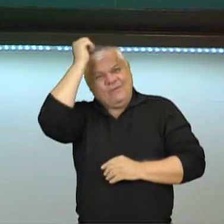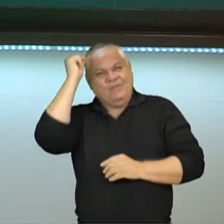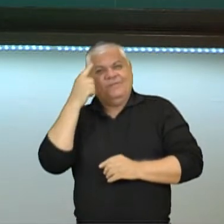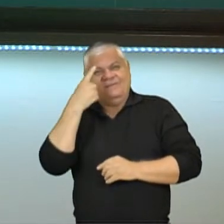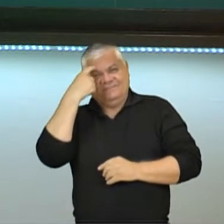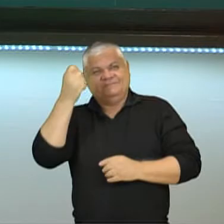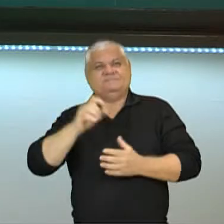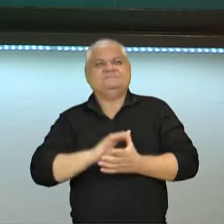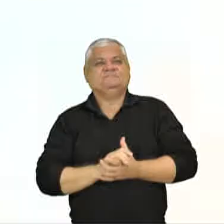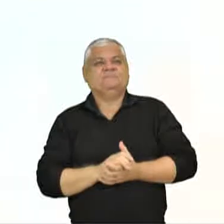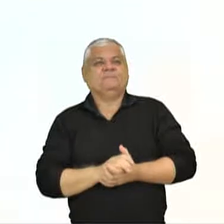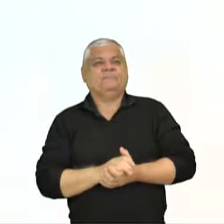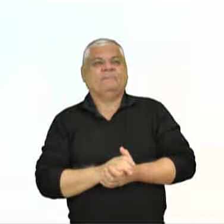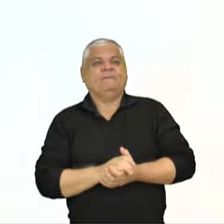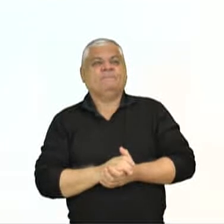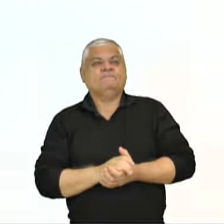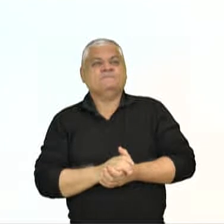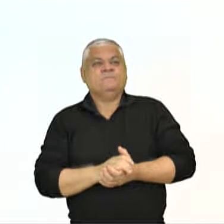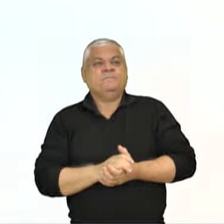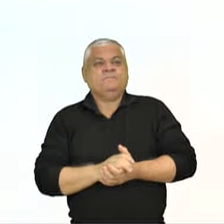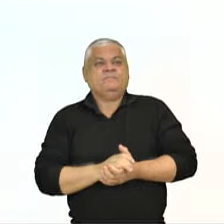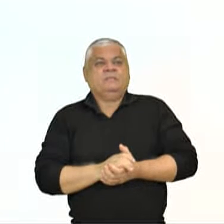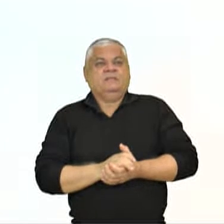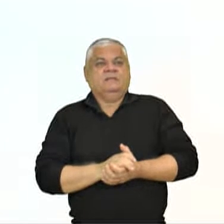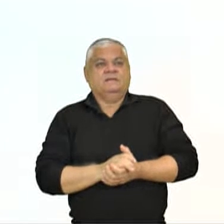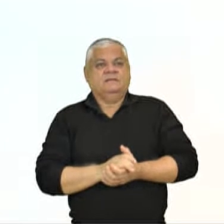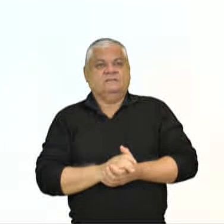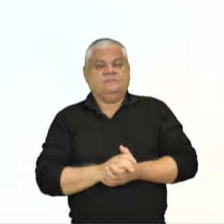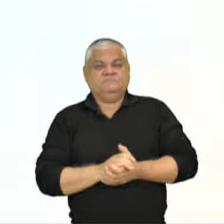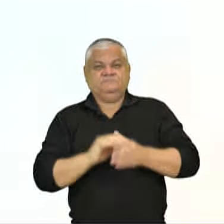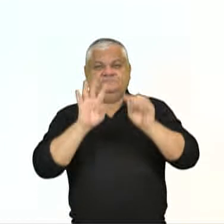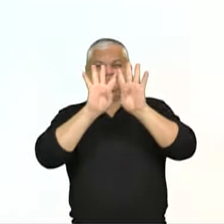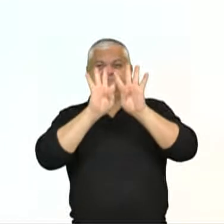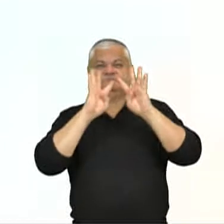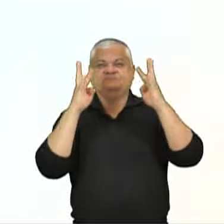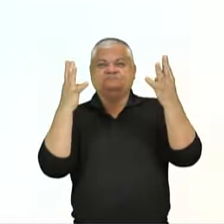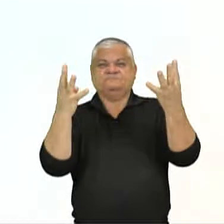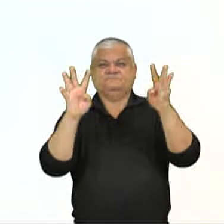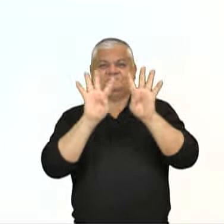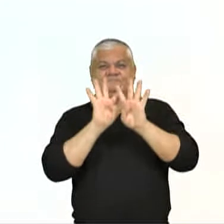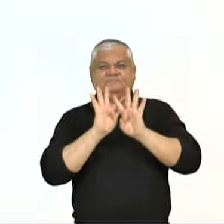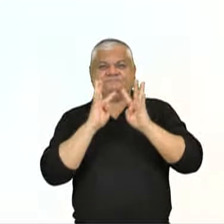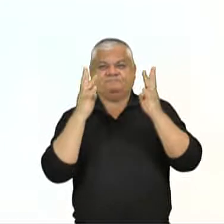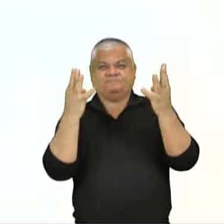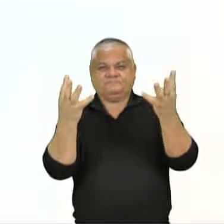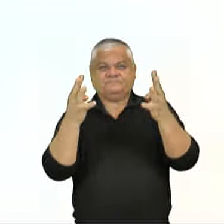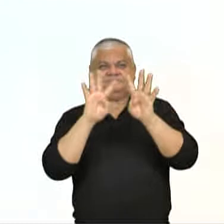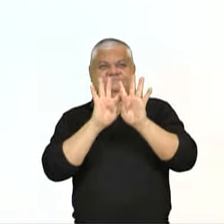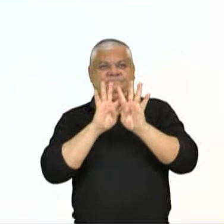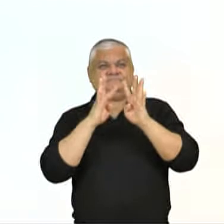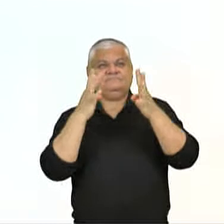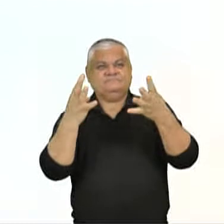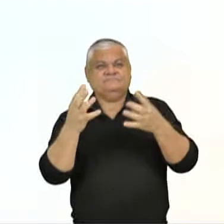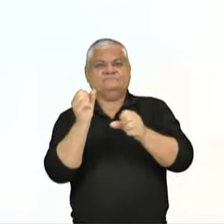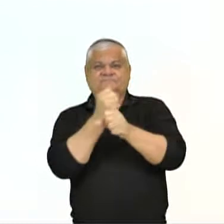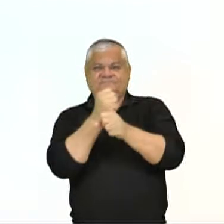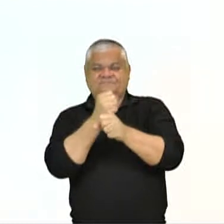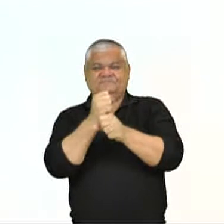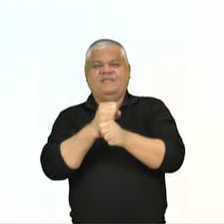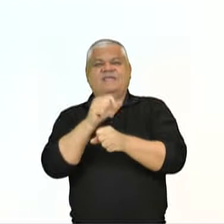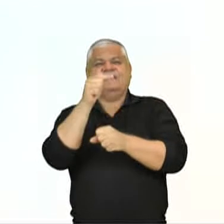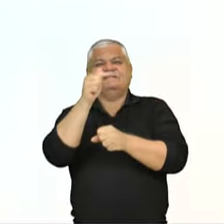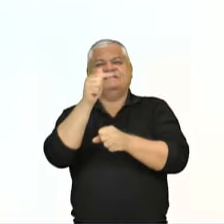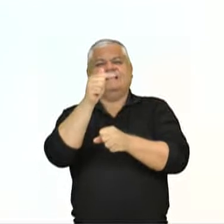Arquitetura, ainda falando arquitetura, coliseu. Anfiteatro Flávio, que é um nome verdadeiro. Construído em 72 d.C. por